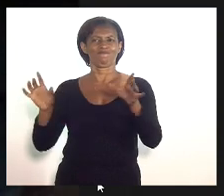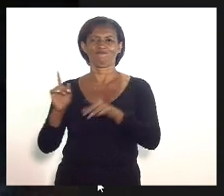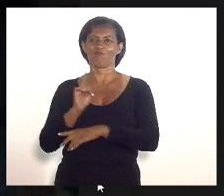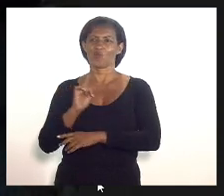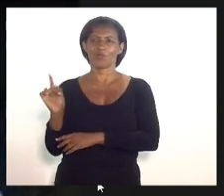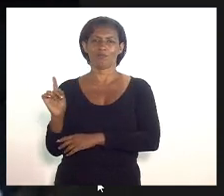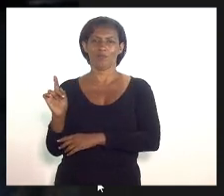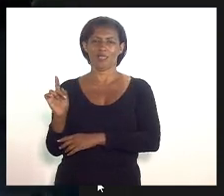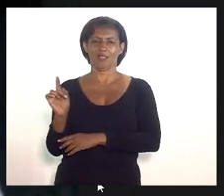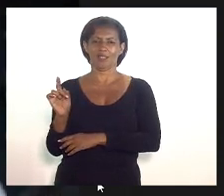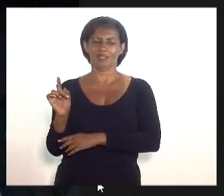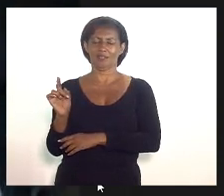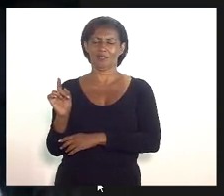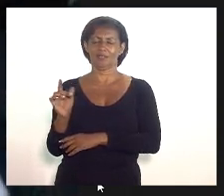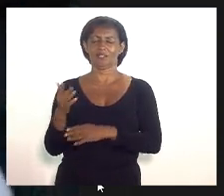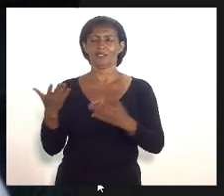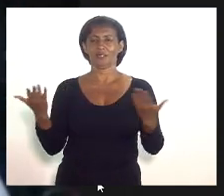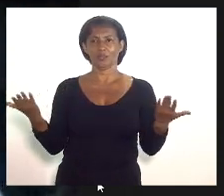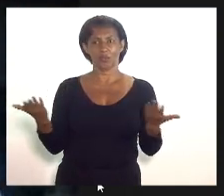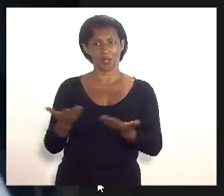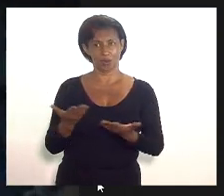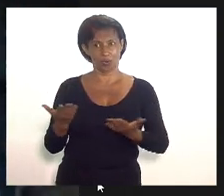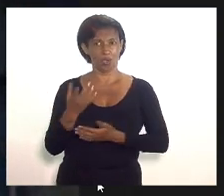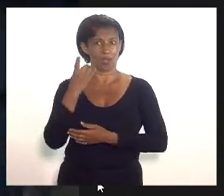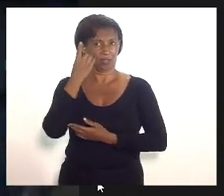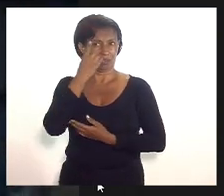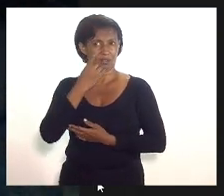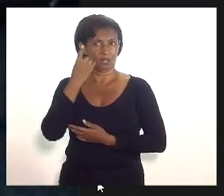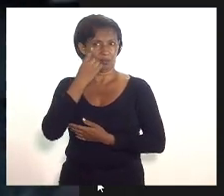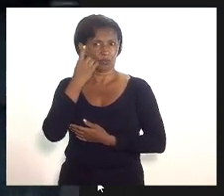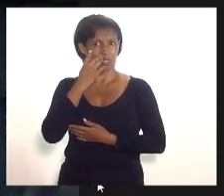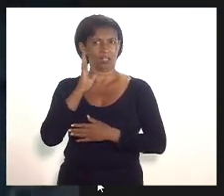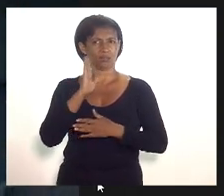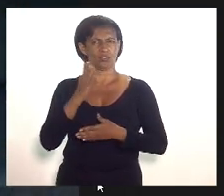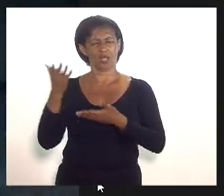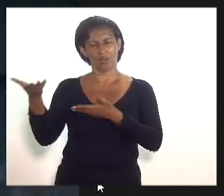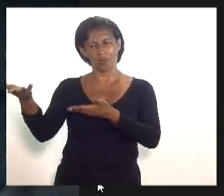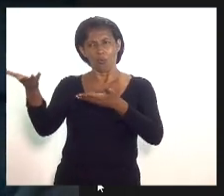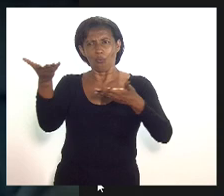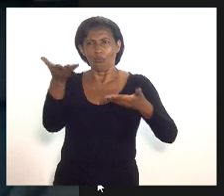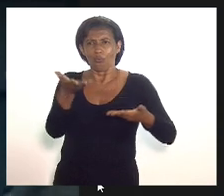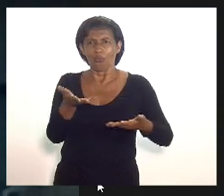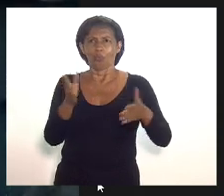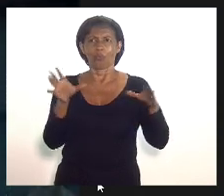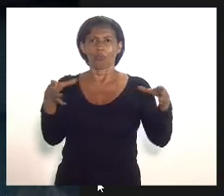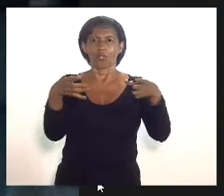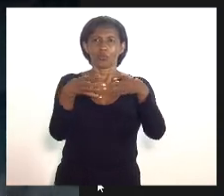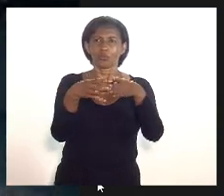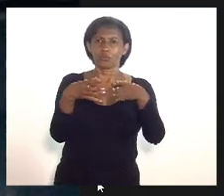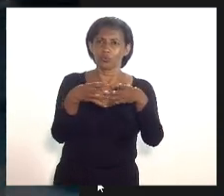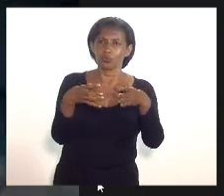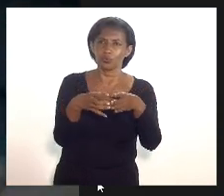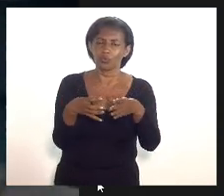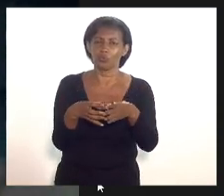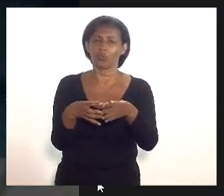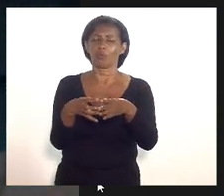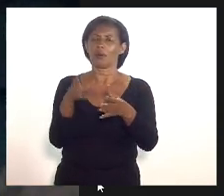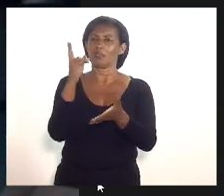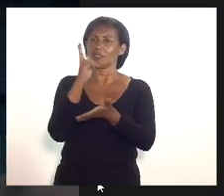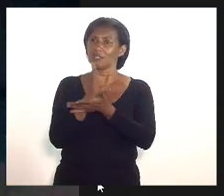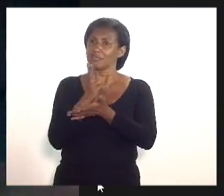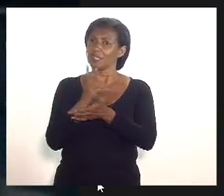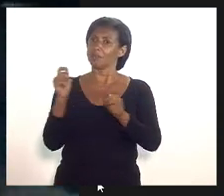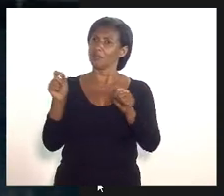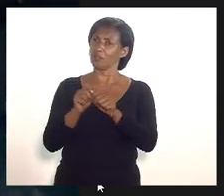avanço deputado Luiz Paulo agora nós já convocarmos uma turma e cada vez que fazemos isso